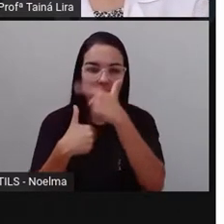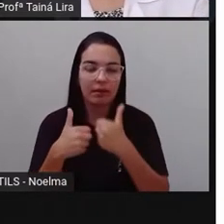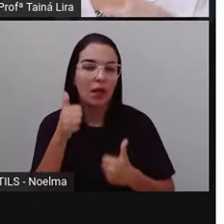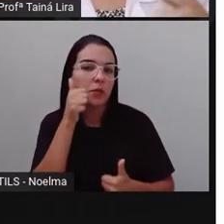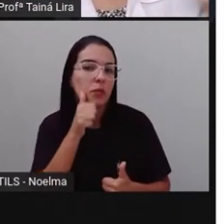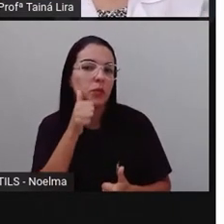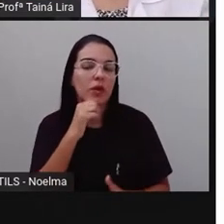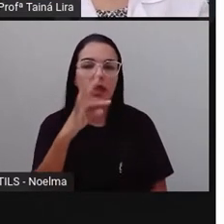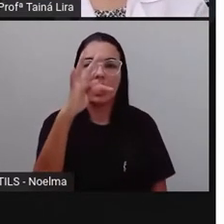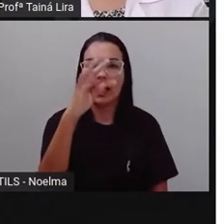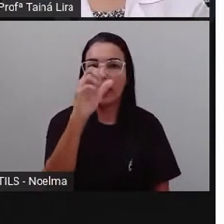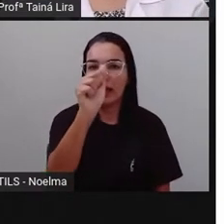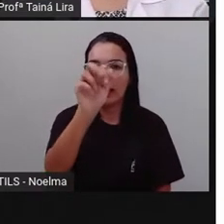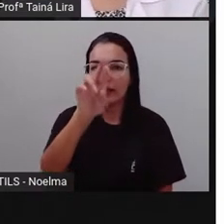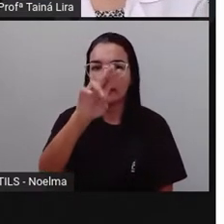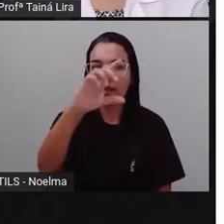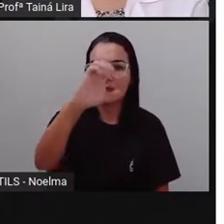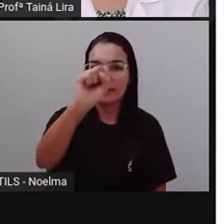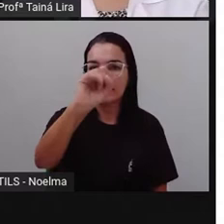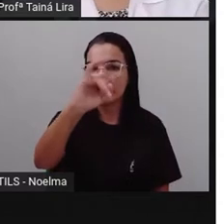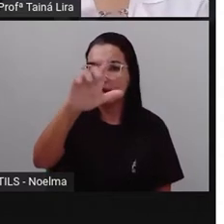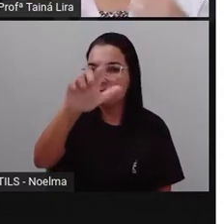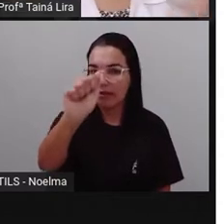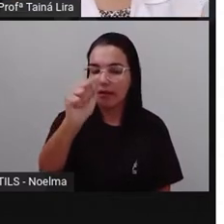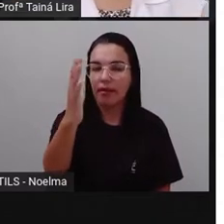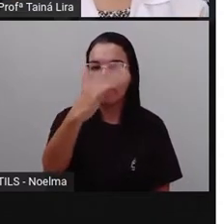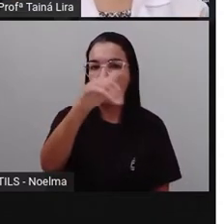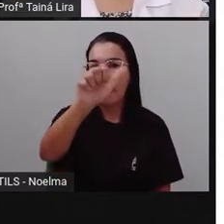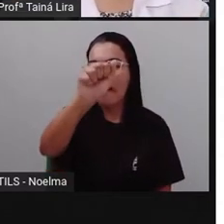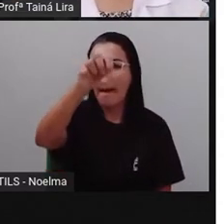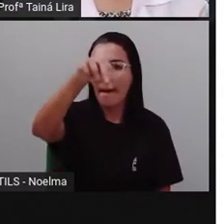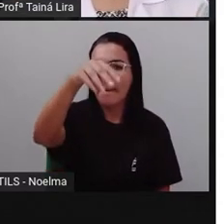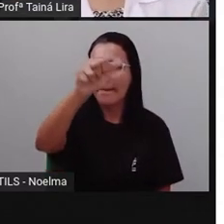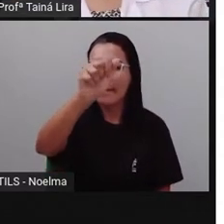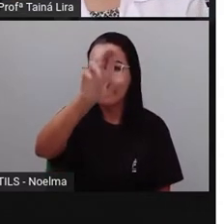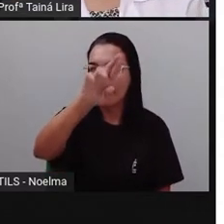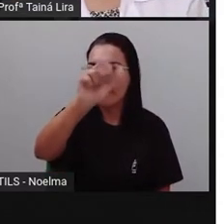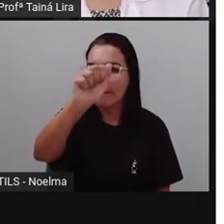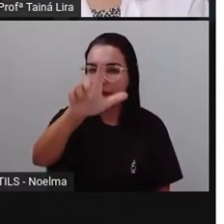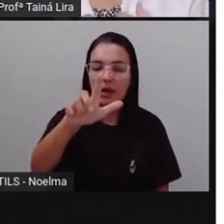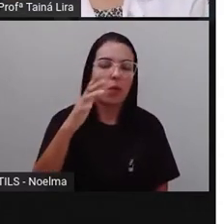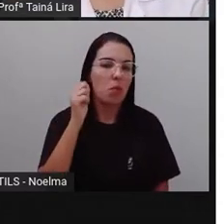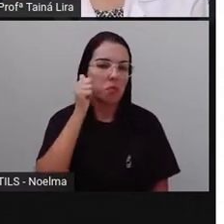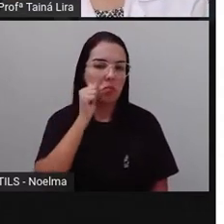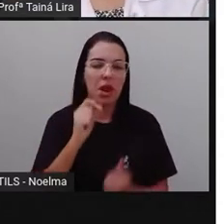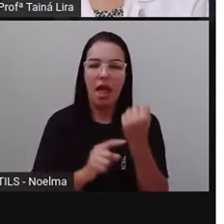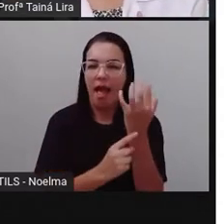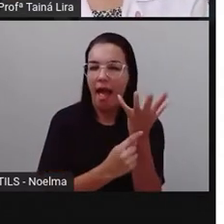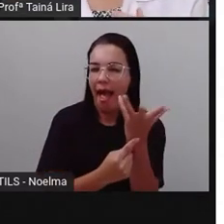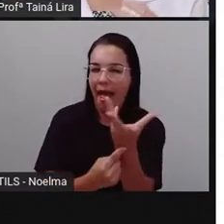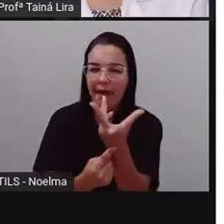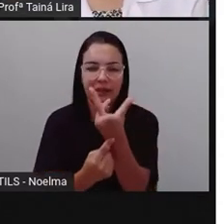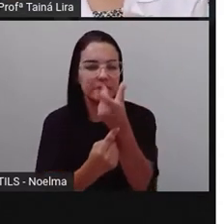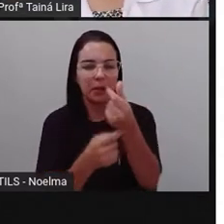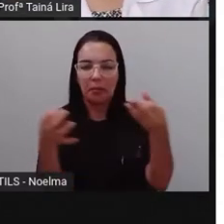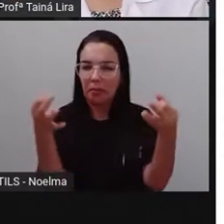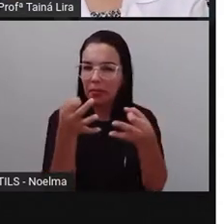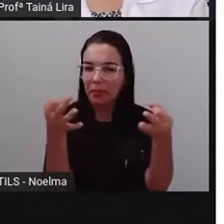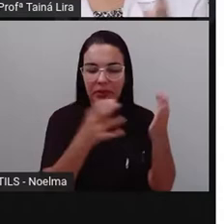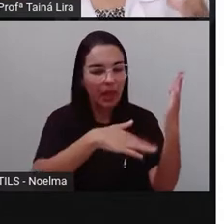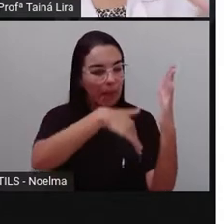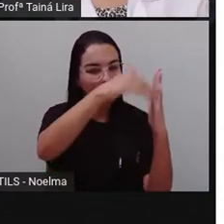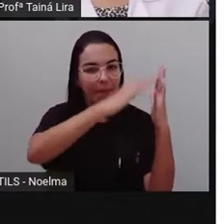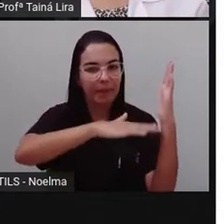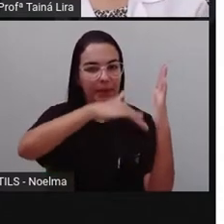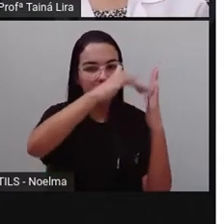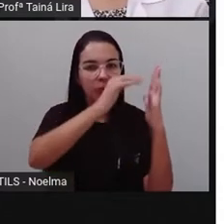Que foi uma grande pintora, uma grande artista, tá bom? E essa pintura se chama